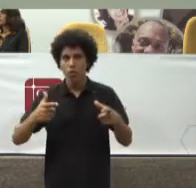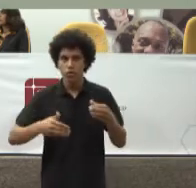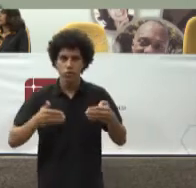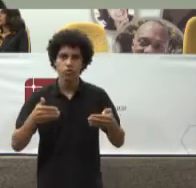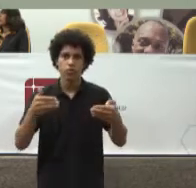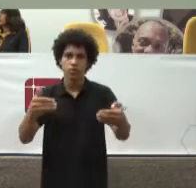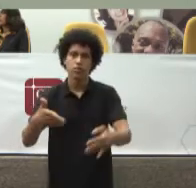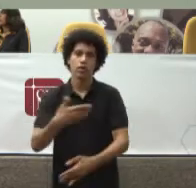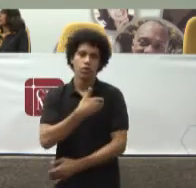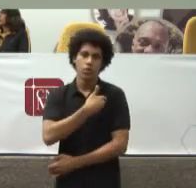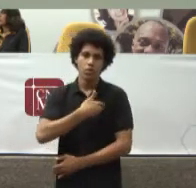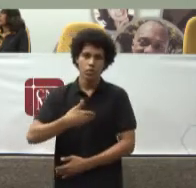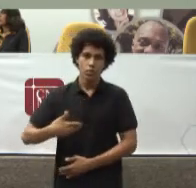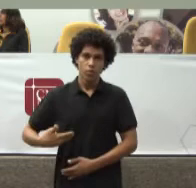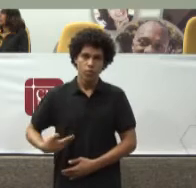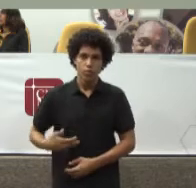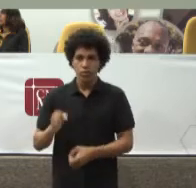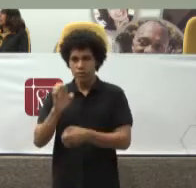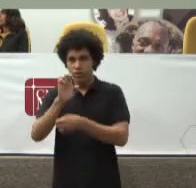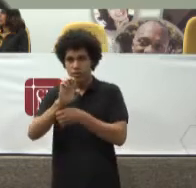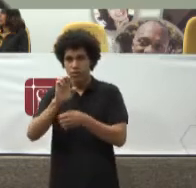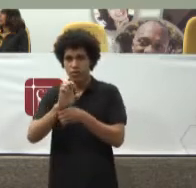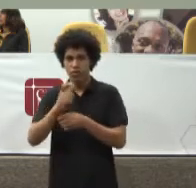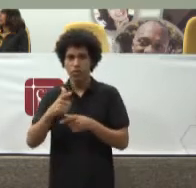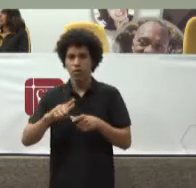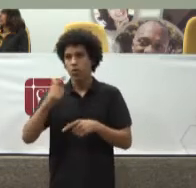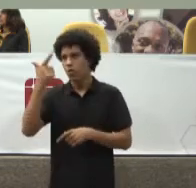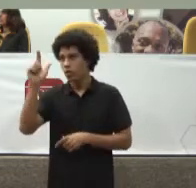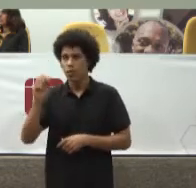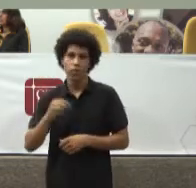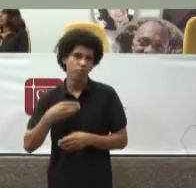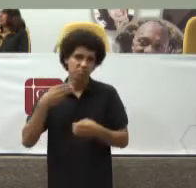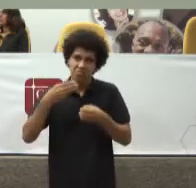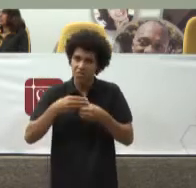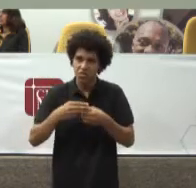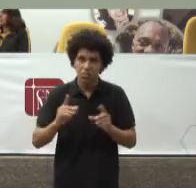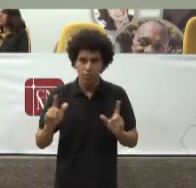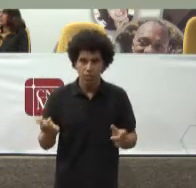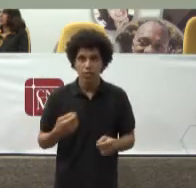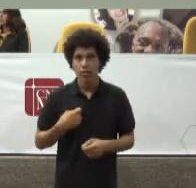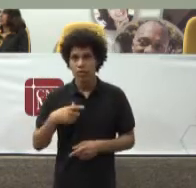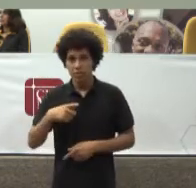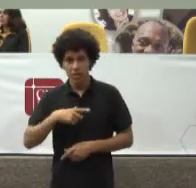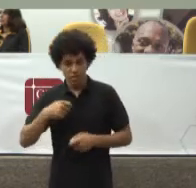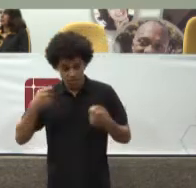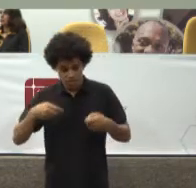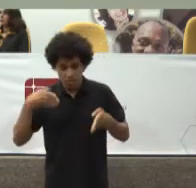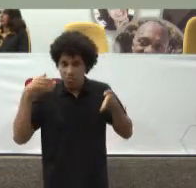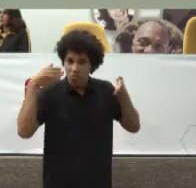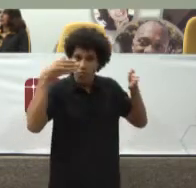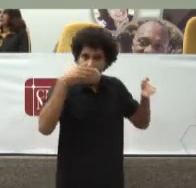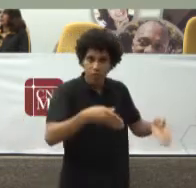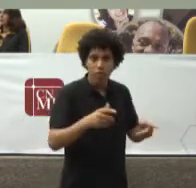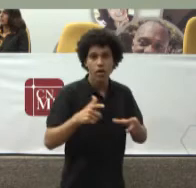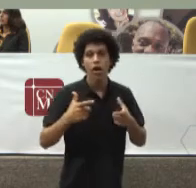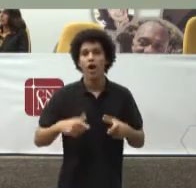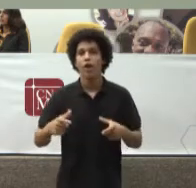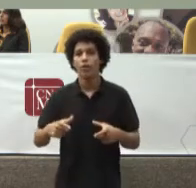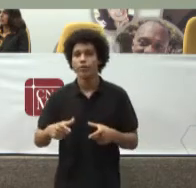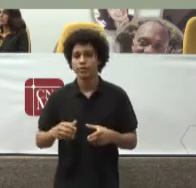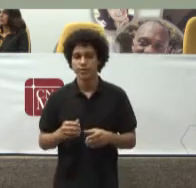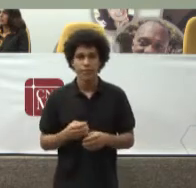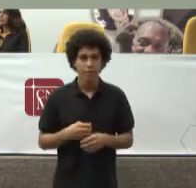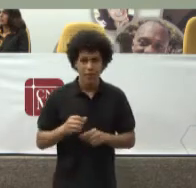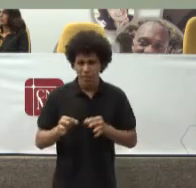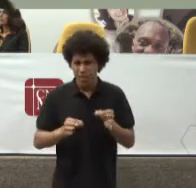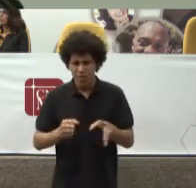Tem que ter Presença É lá Que as questões Maiores Serão resolvidas O que nos